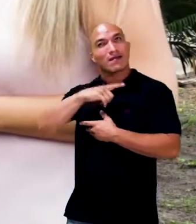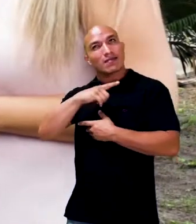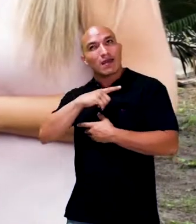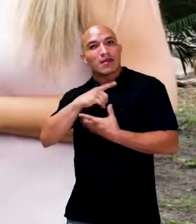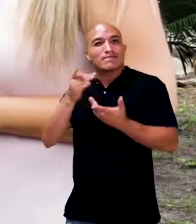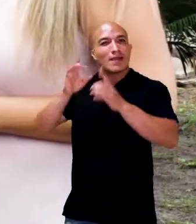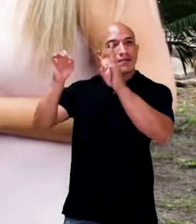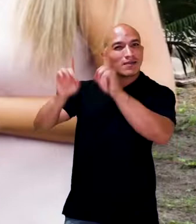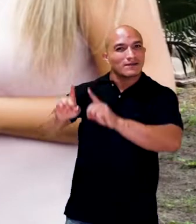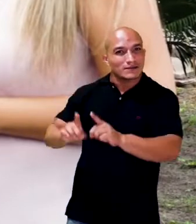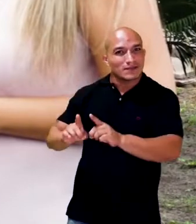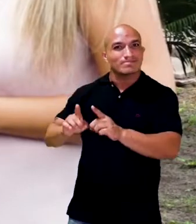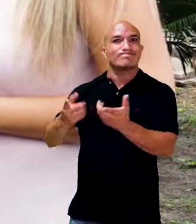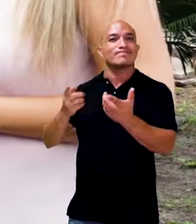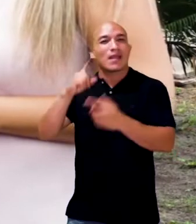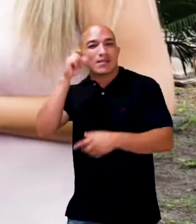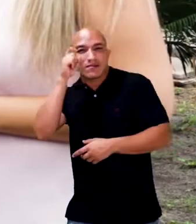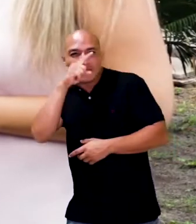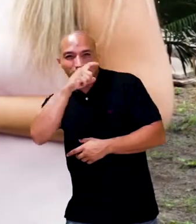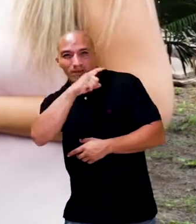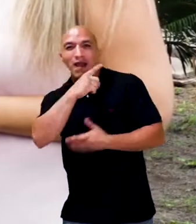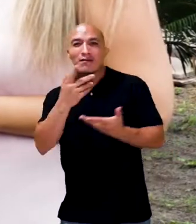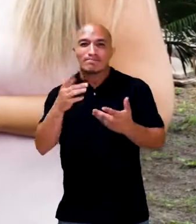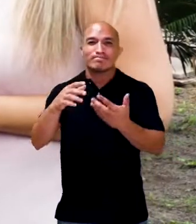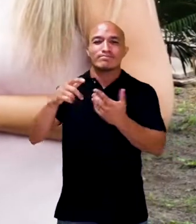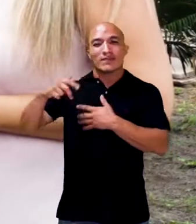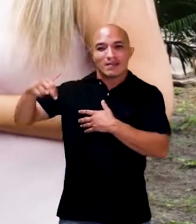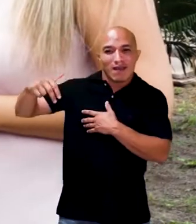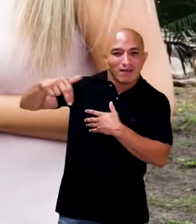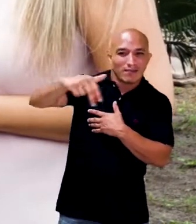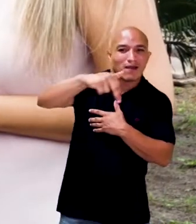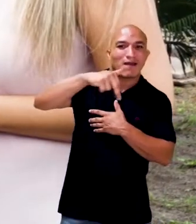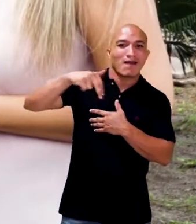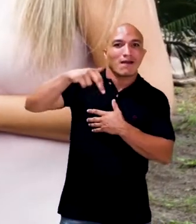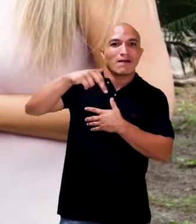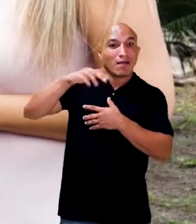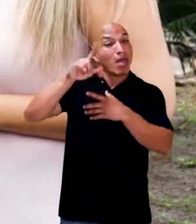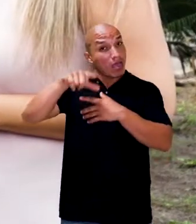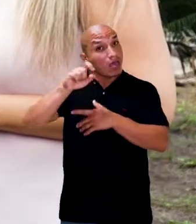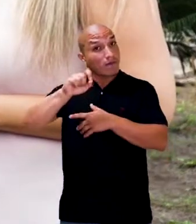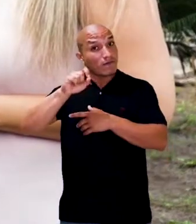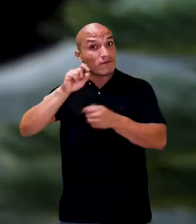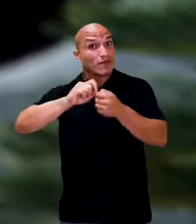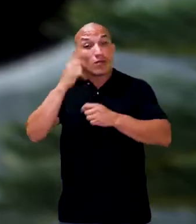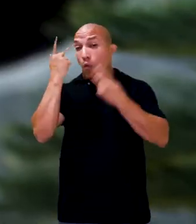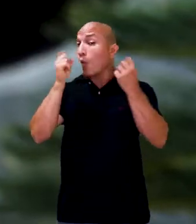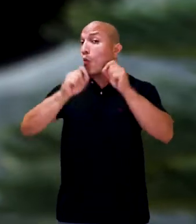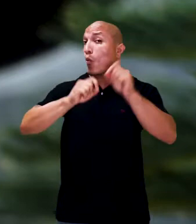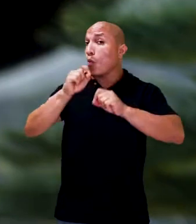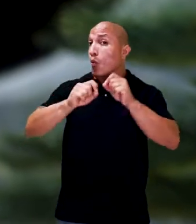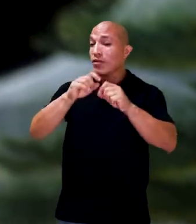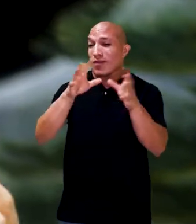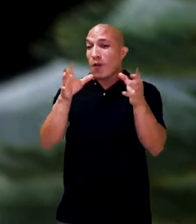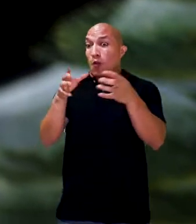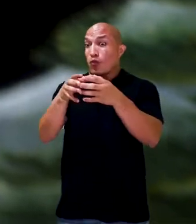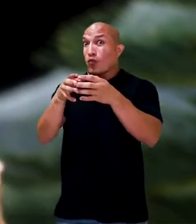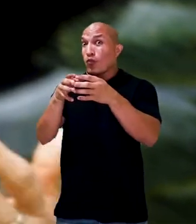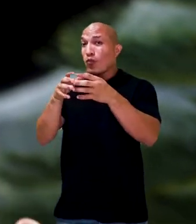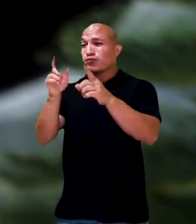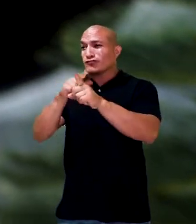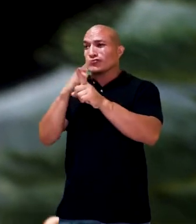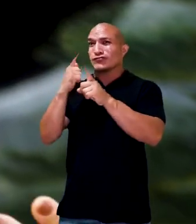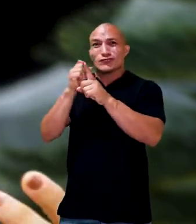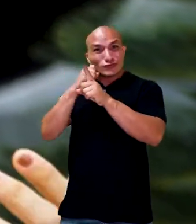que têm uma certa deficiência, uma certa dificuldade, locomoção. Então é justamente fazer com que